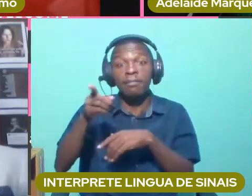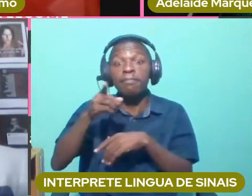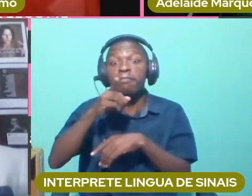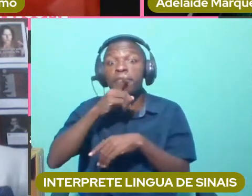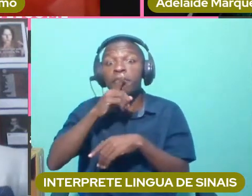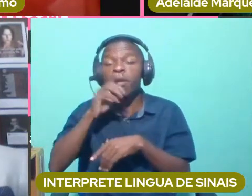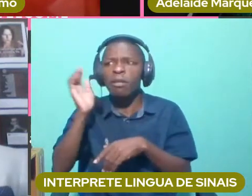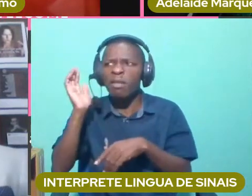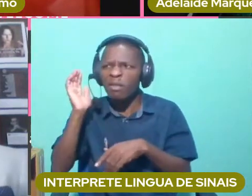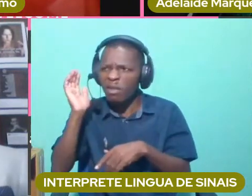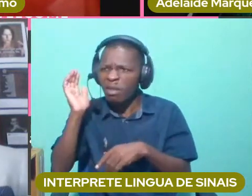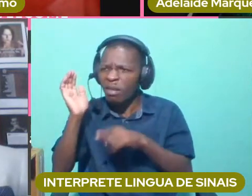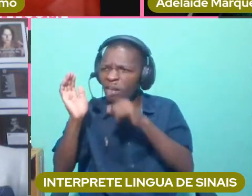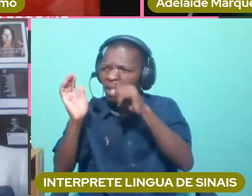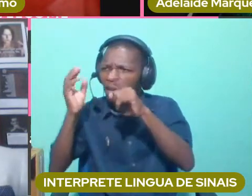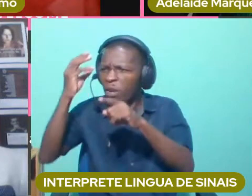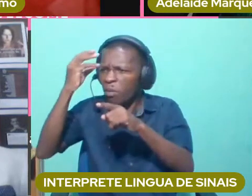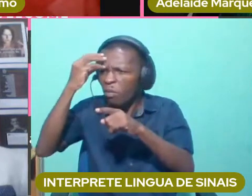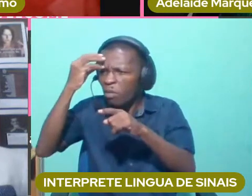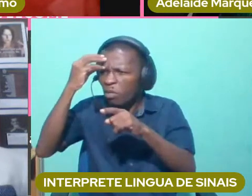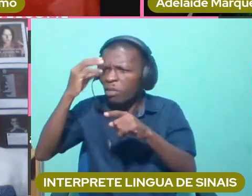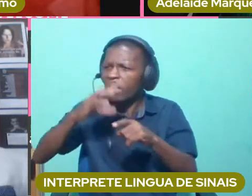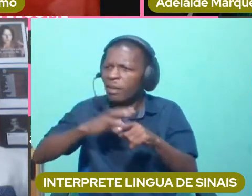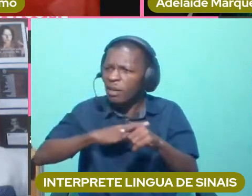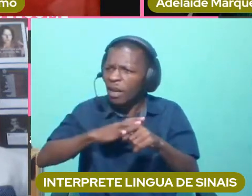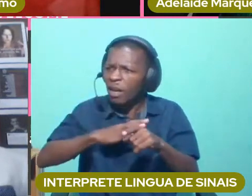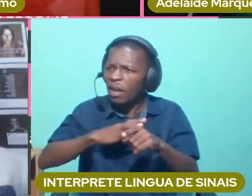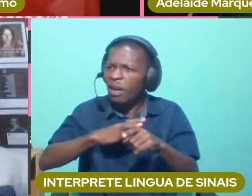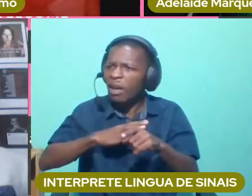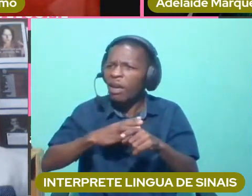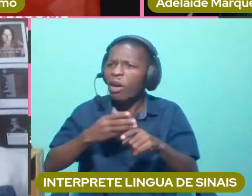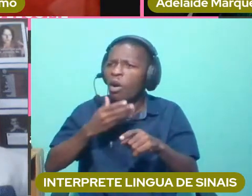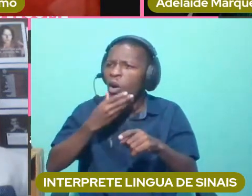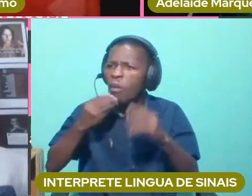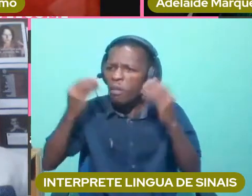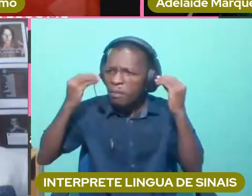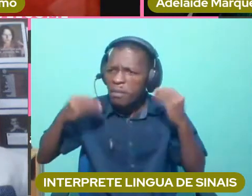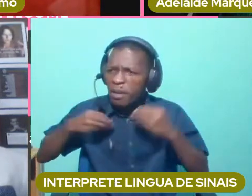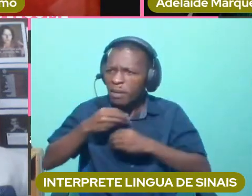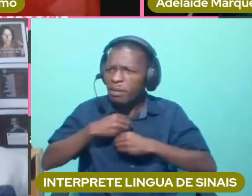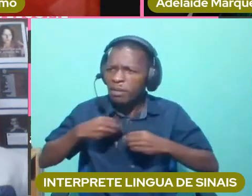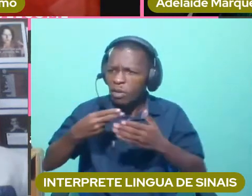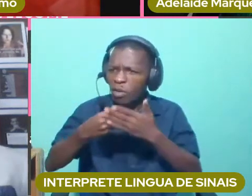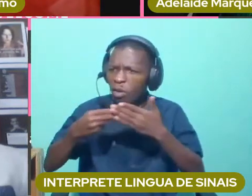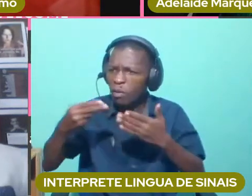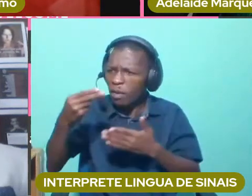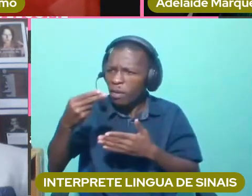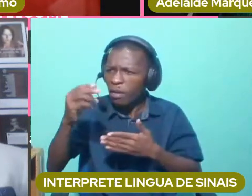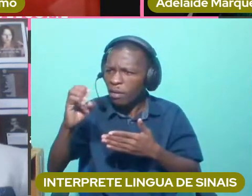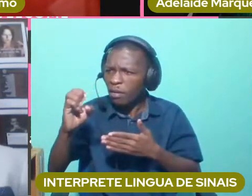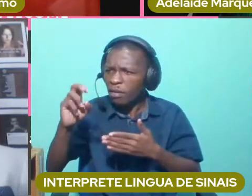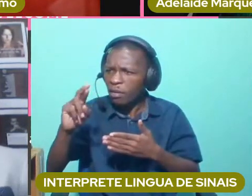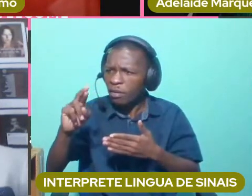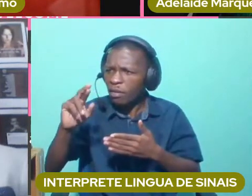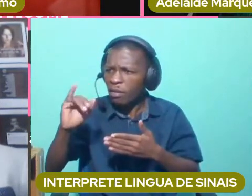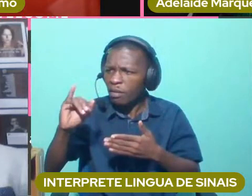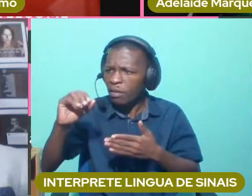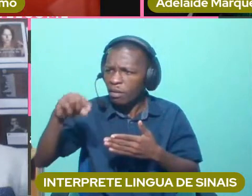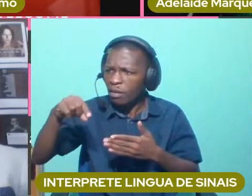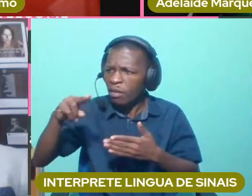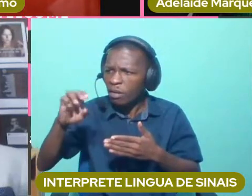que fazia operações, o doutor Henrique Mota. E o meu pai conseguiu vir de férias comigo.